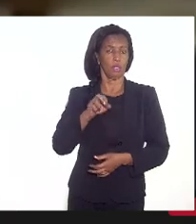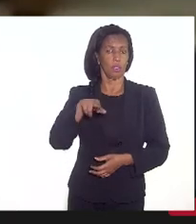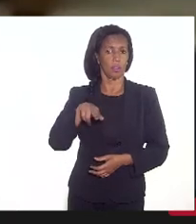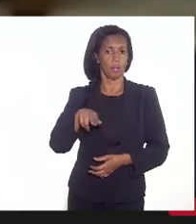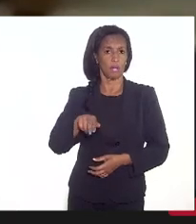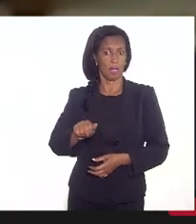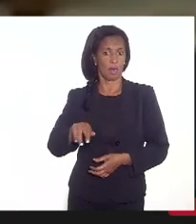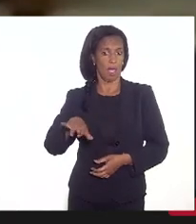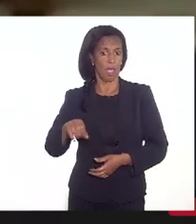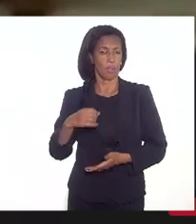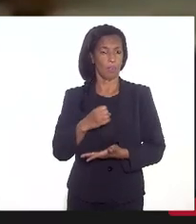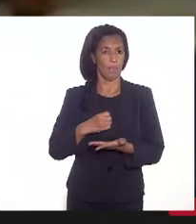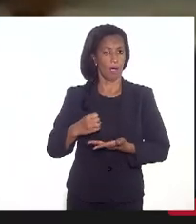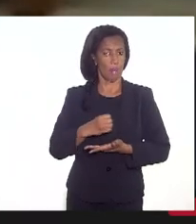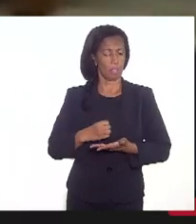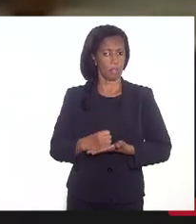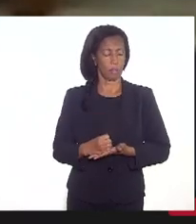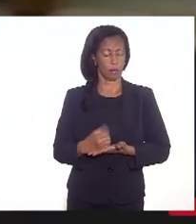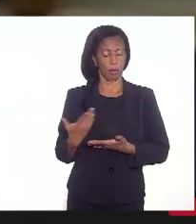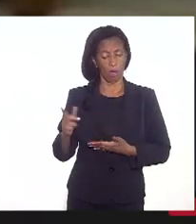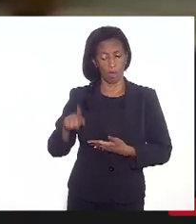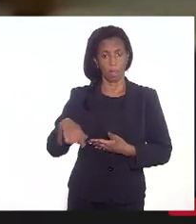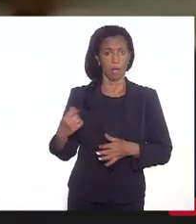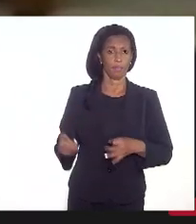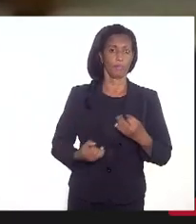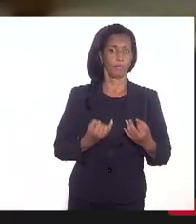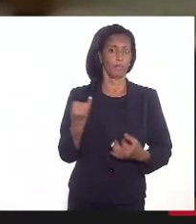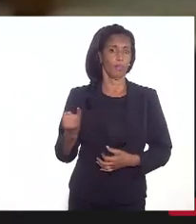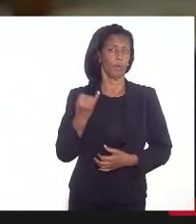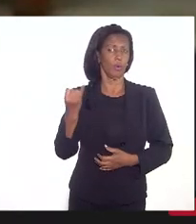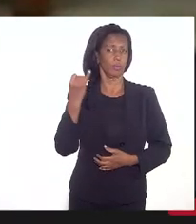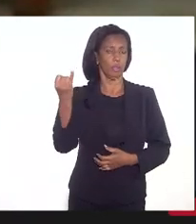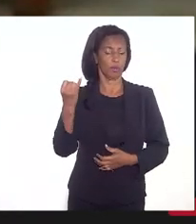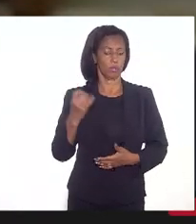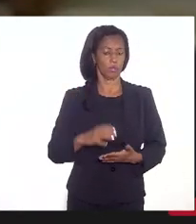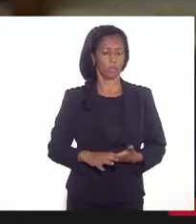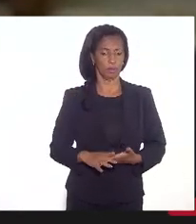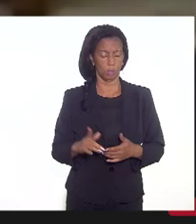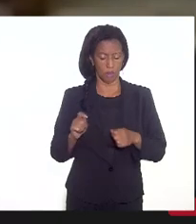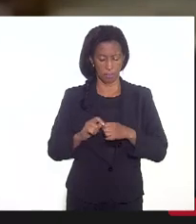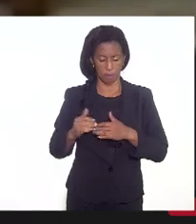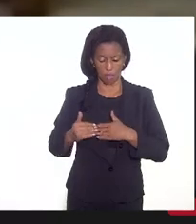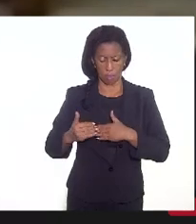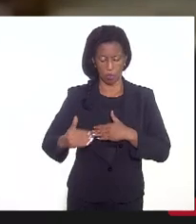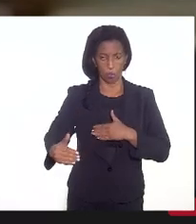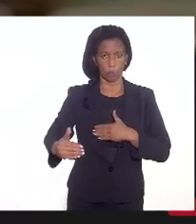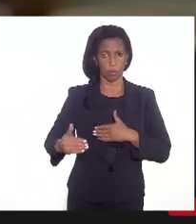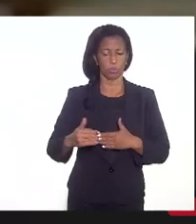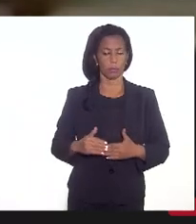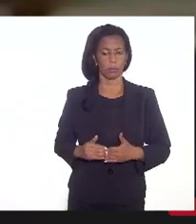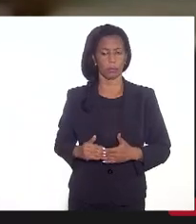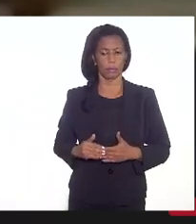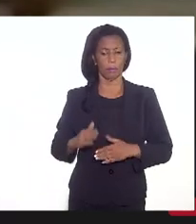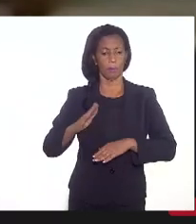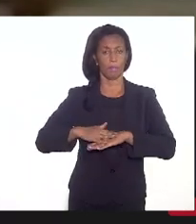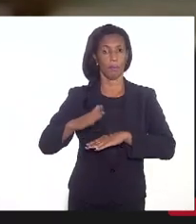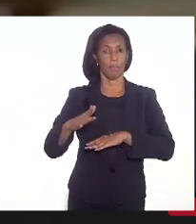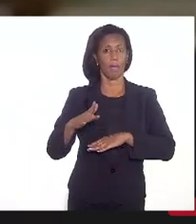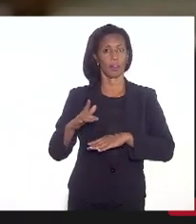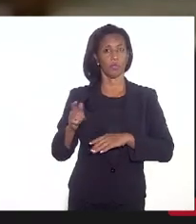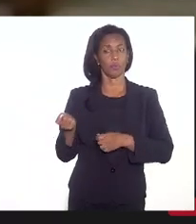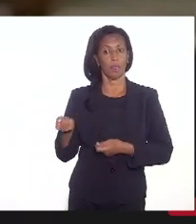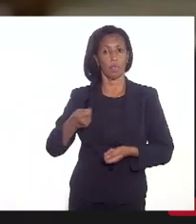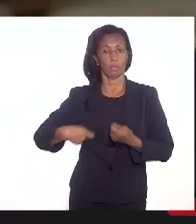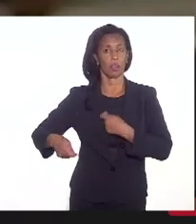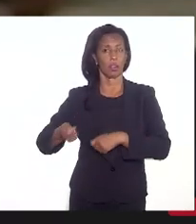aprovadas. Então, é importante isso, porque claro que a gente vai fazer revisões ao longo desse curso, mas para a negociação